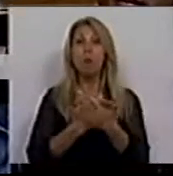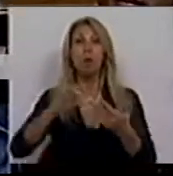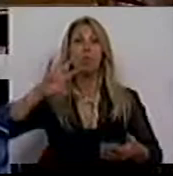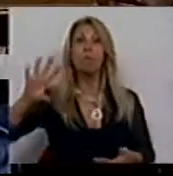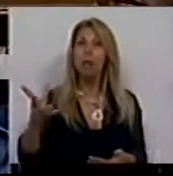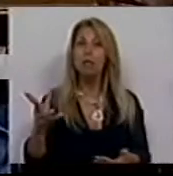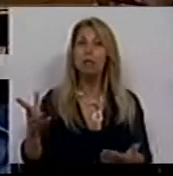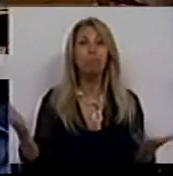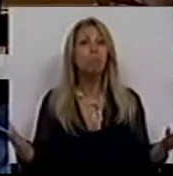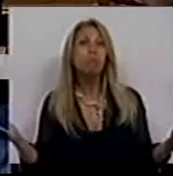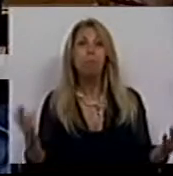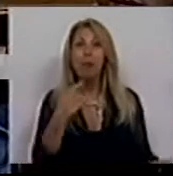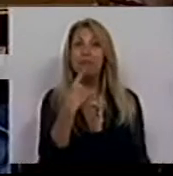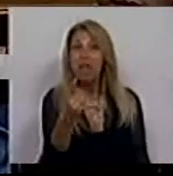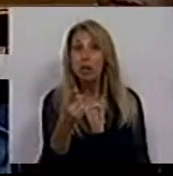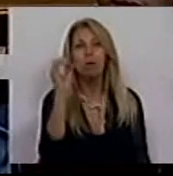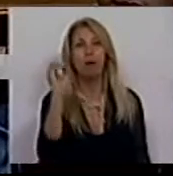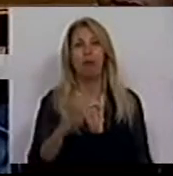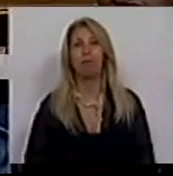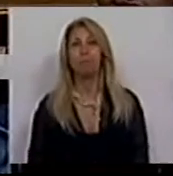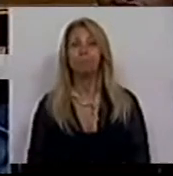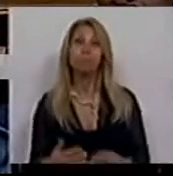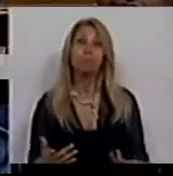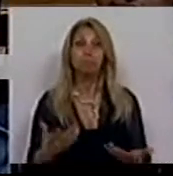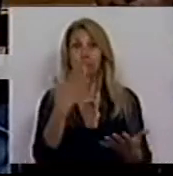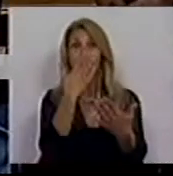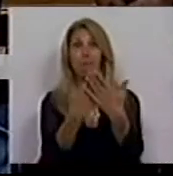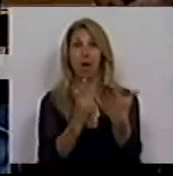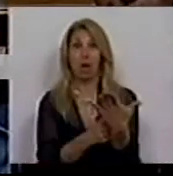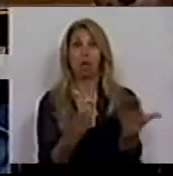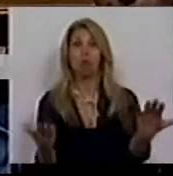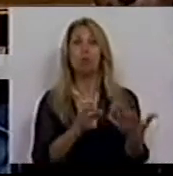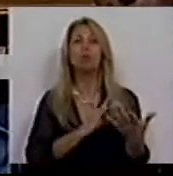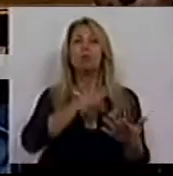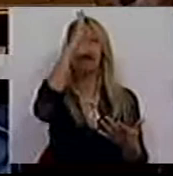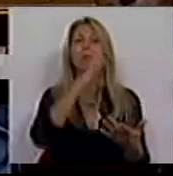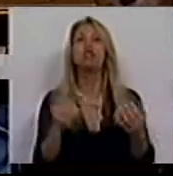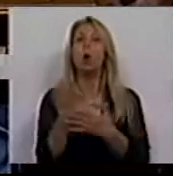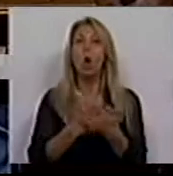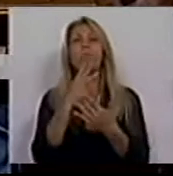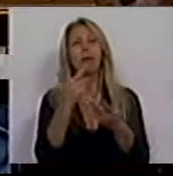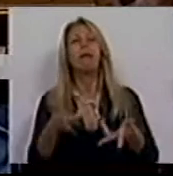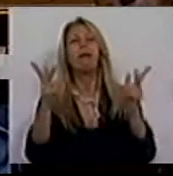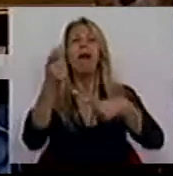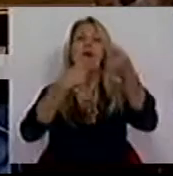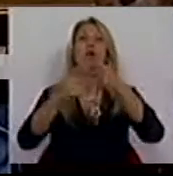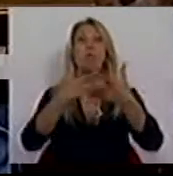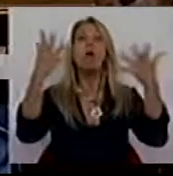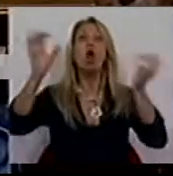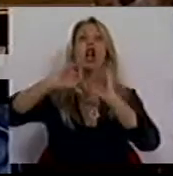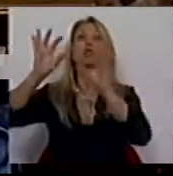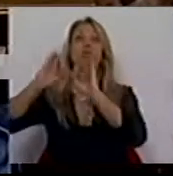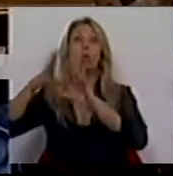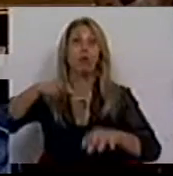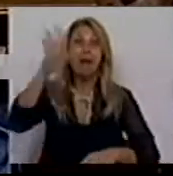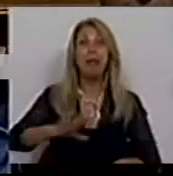país e nada diz. Mas, perante isto, o Sr. Ministro da Economia está disposto a vender o maior exportador nacional, que é a